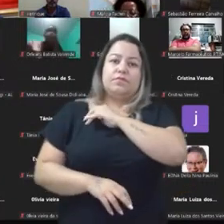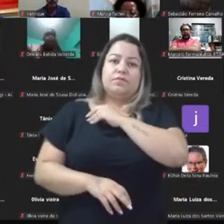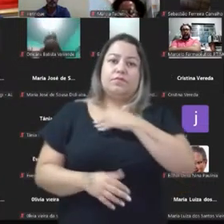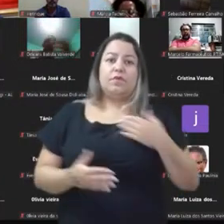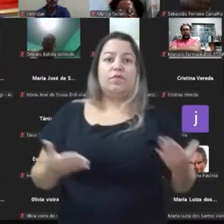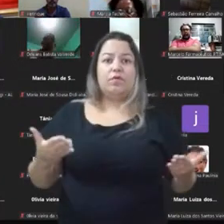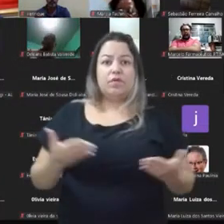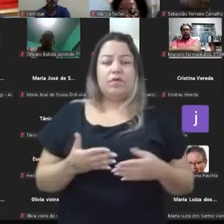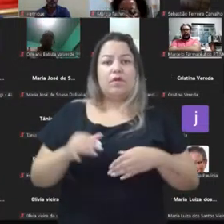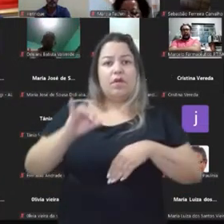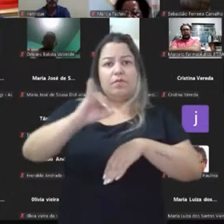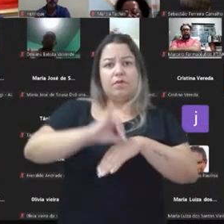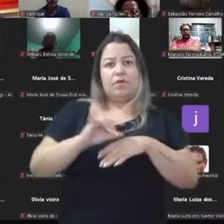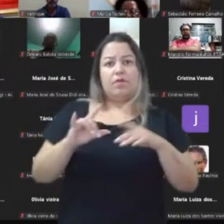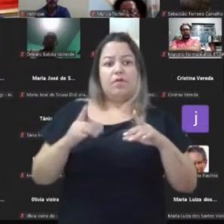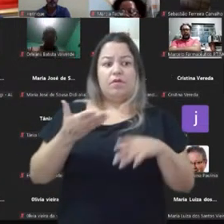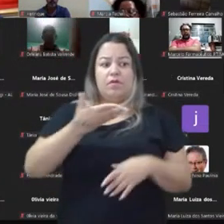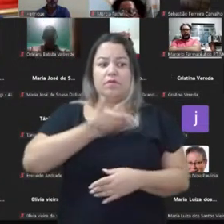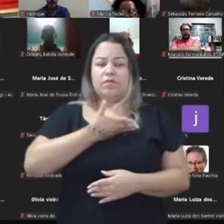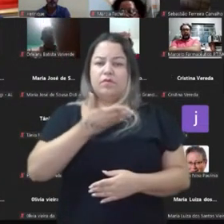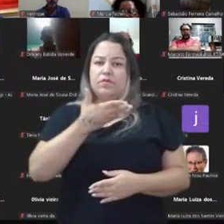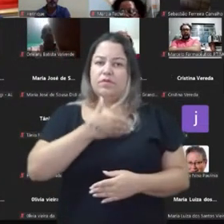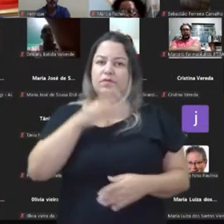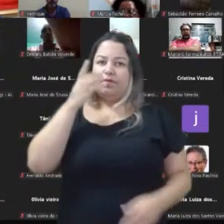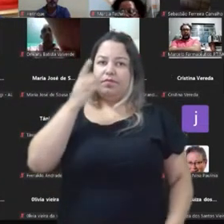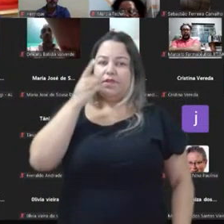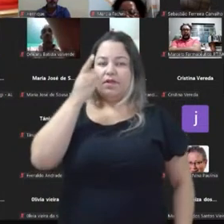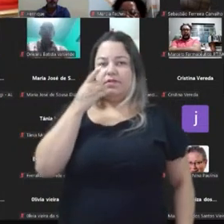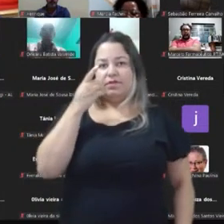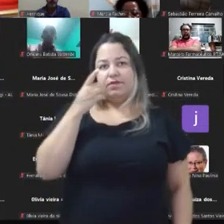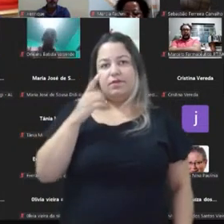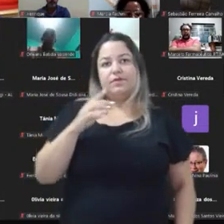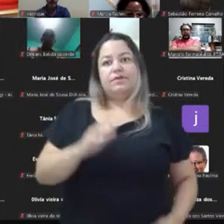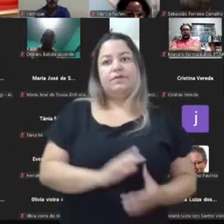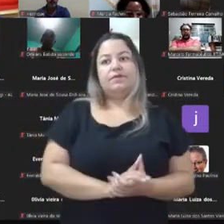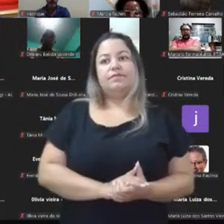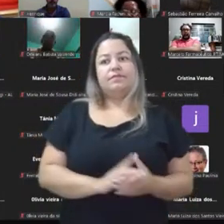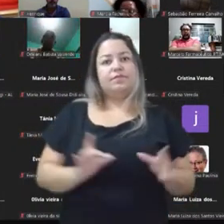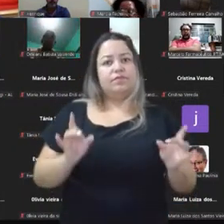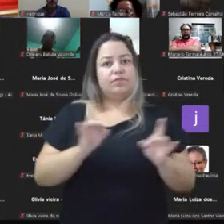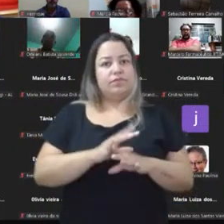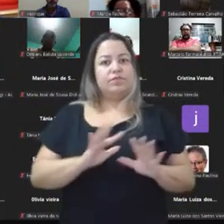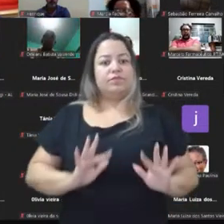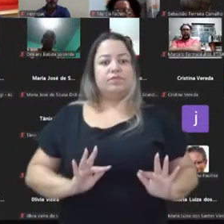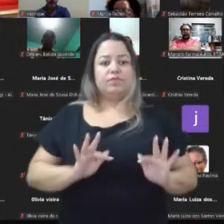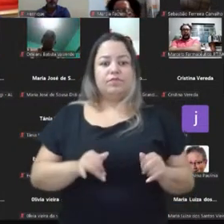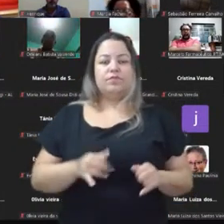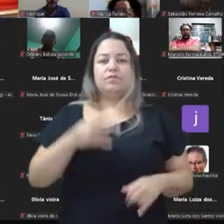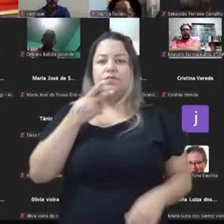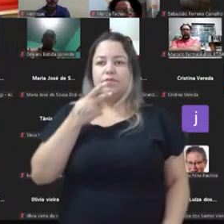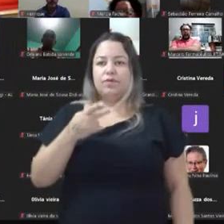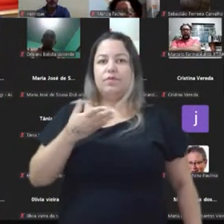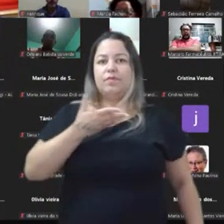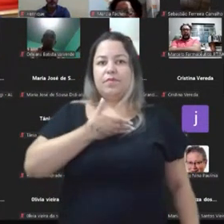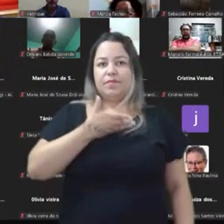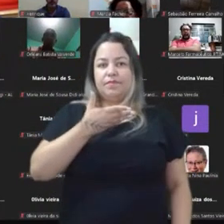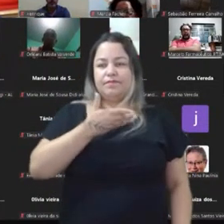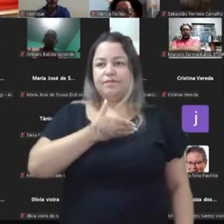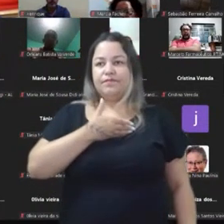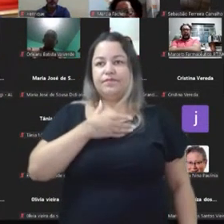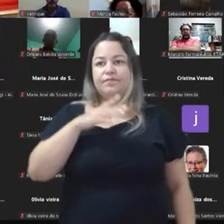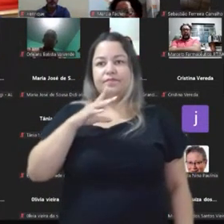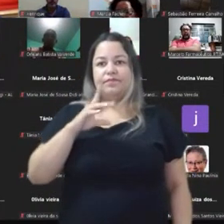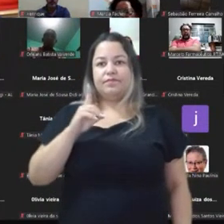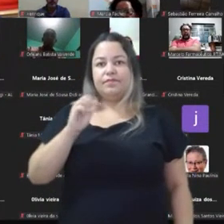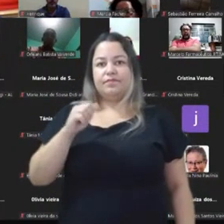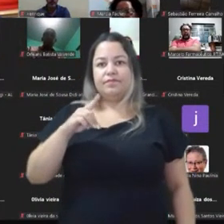capital federal, nossa companheira deputada, encerrando nossas considerações finais. Companheira, câmbio.